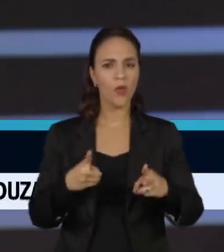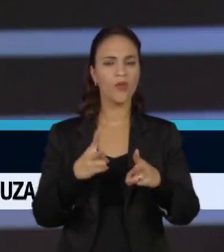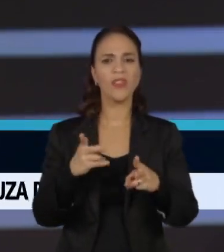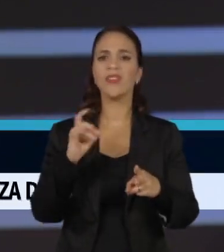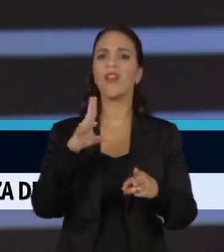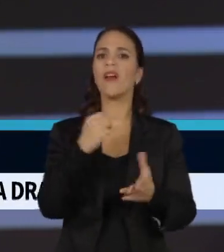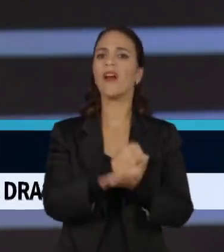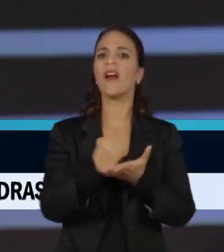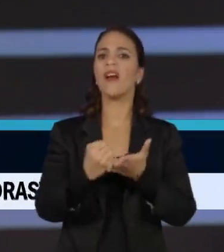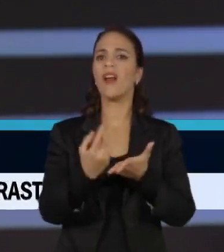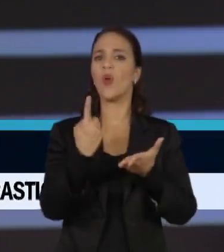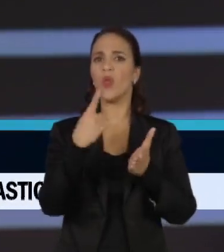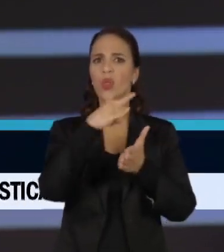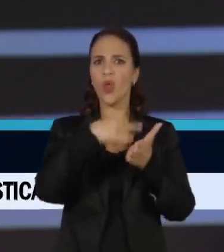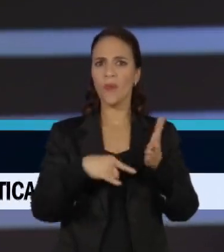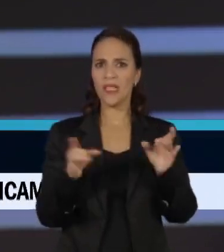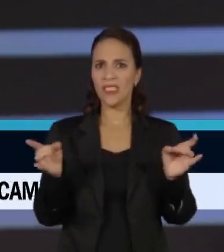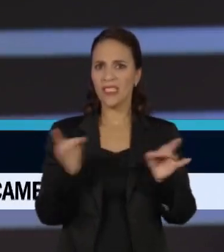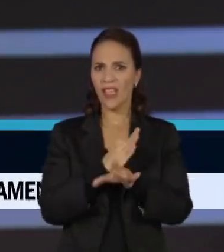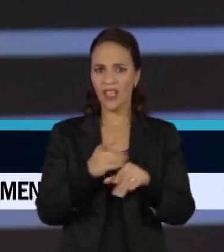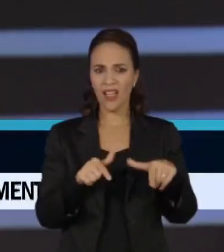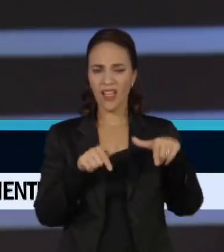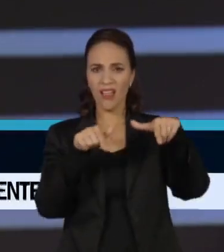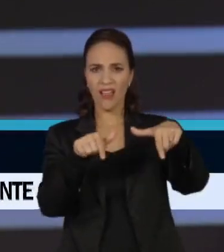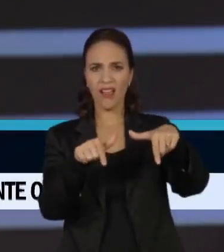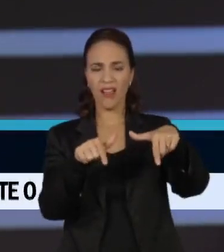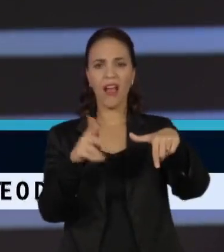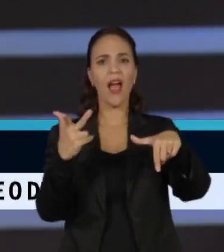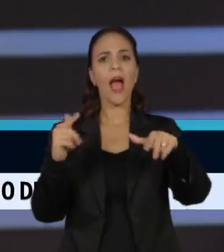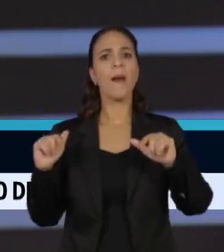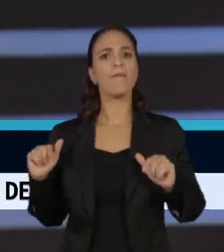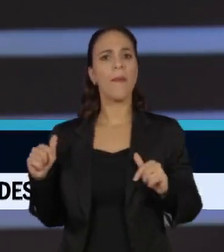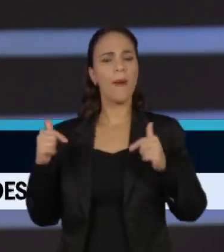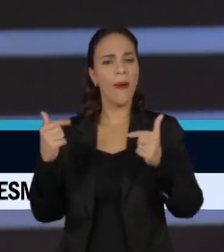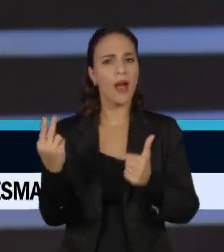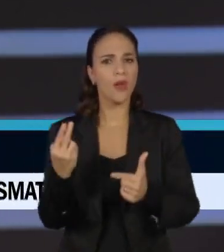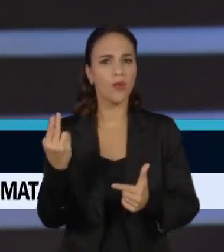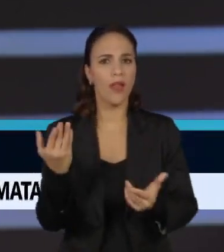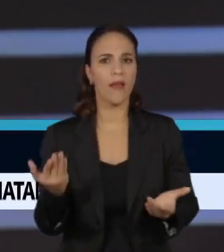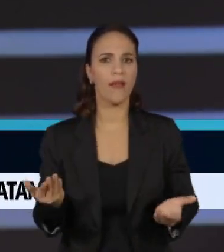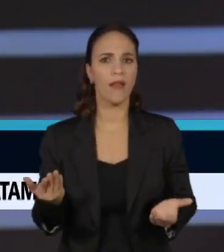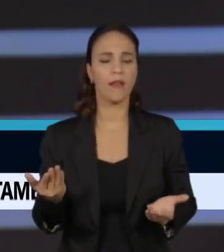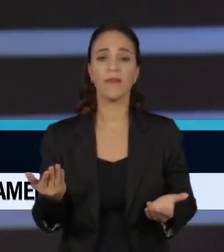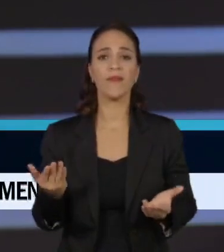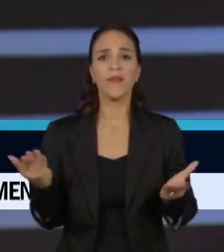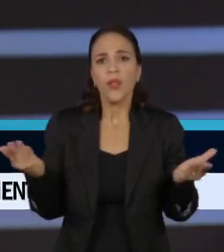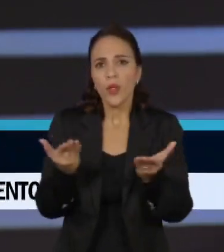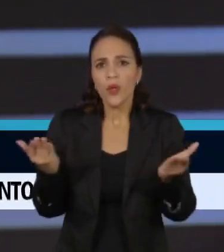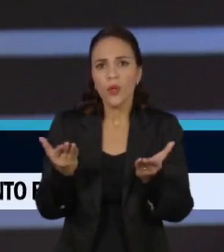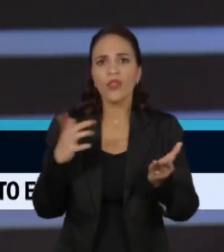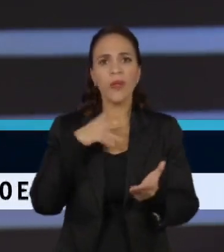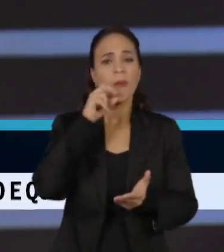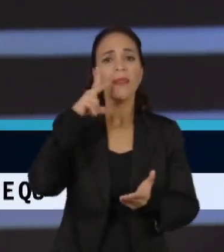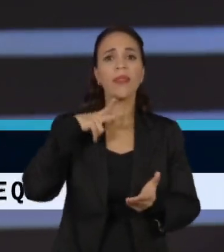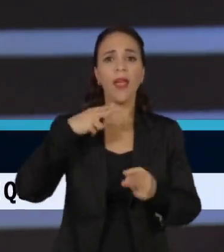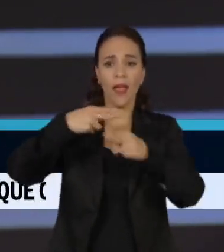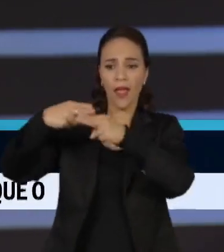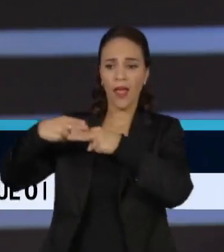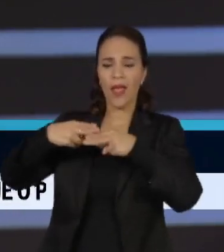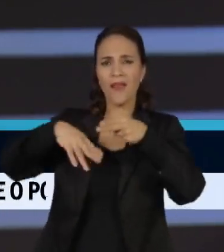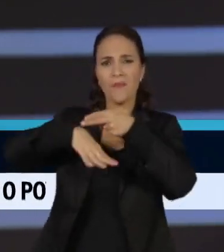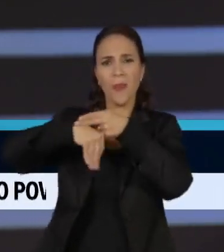protocolar de um documento impede qualquer movimento que você faça. E hoje você tem, Rodrigo, satélites que